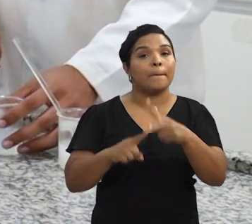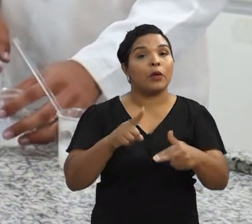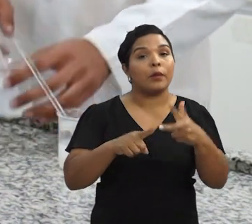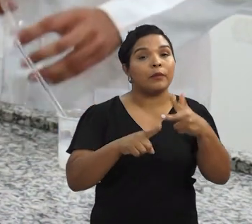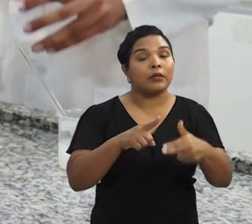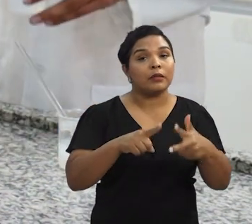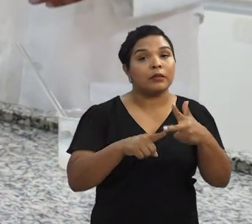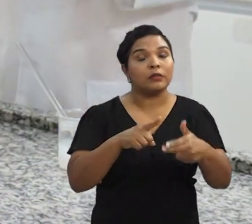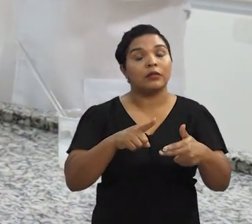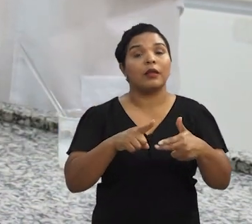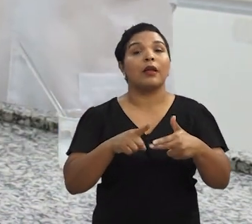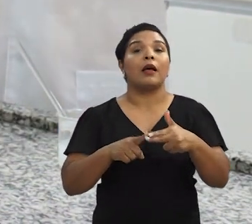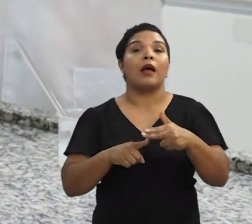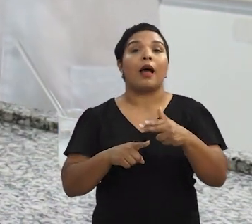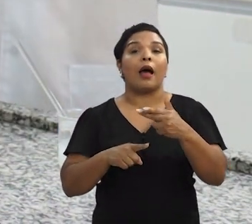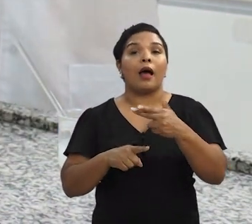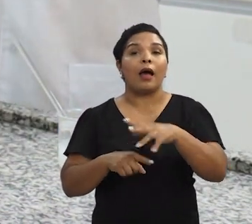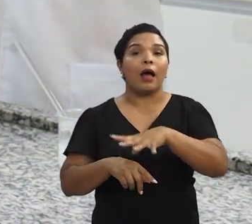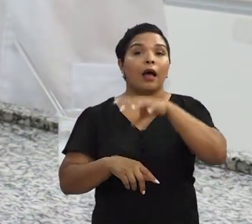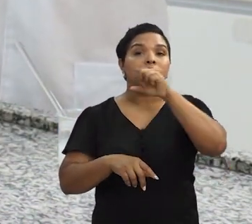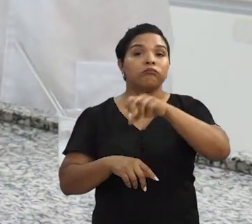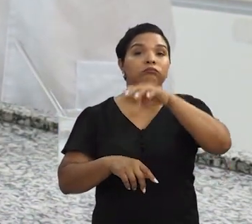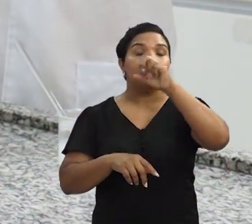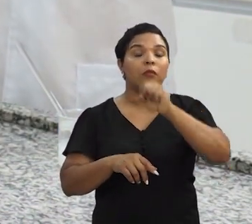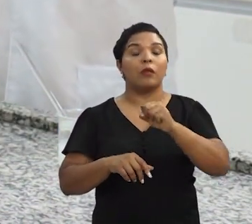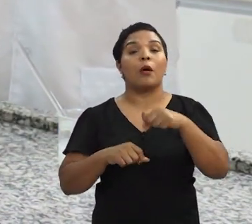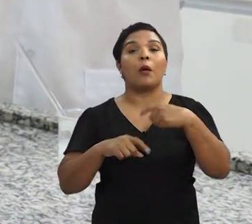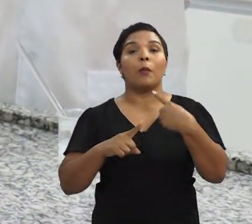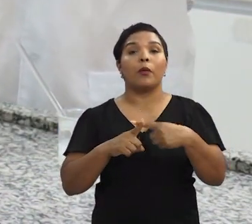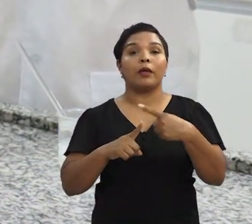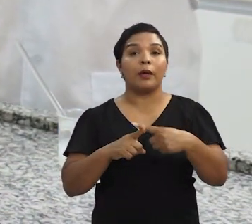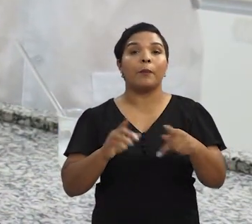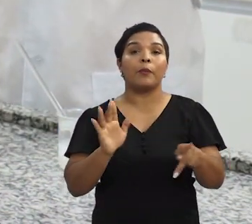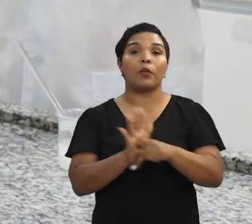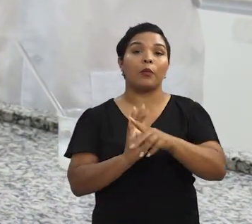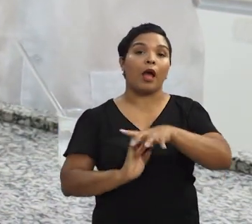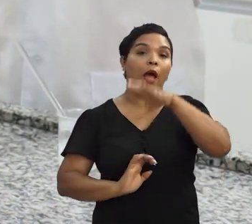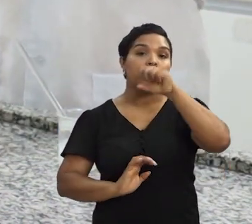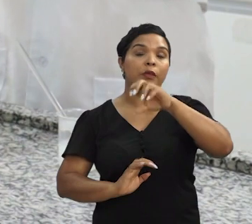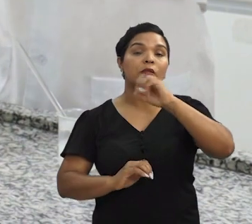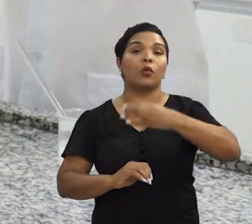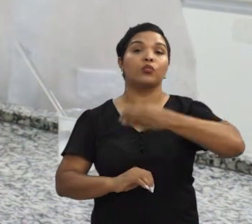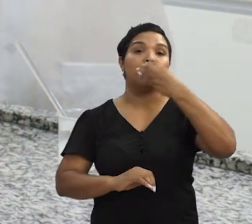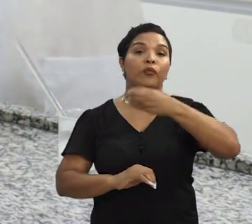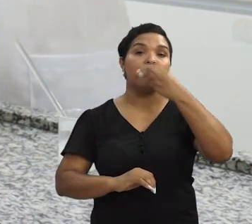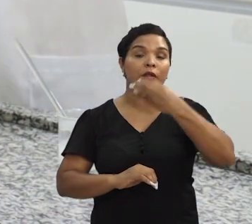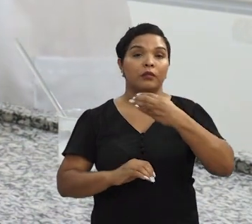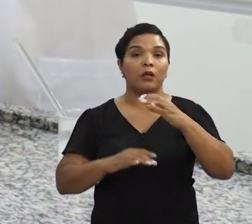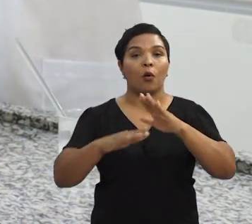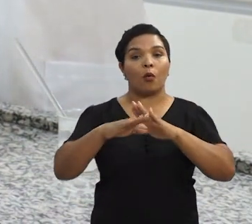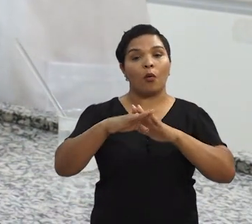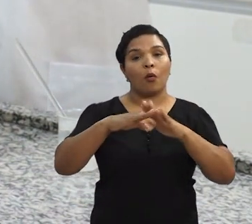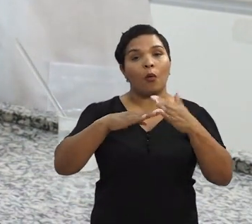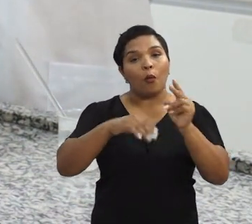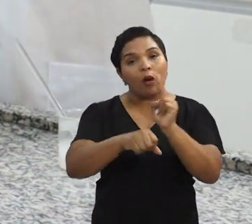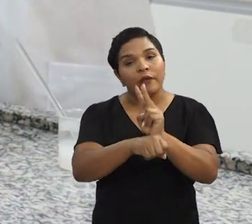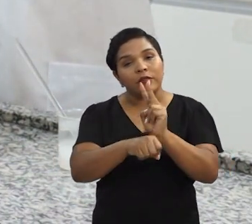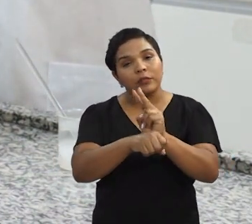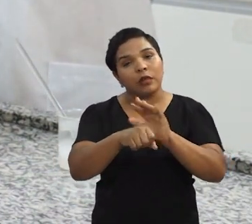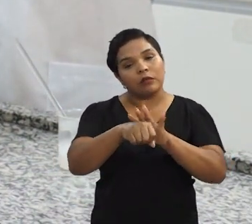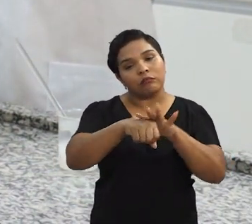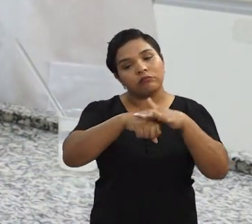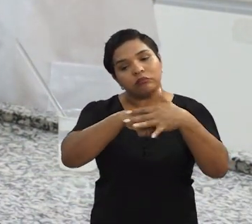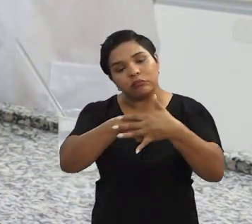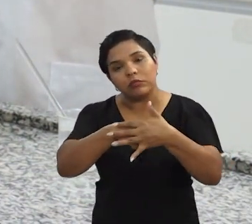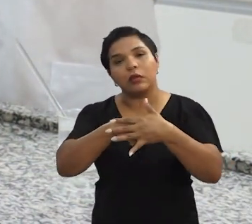respiração, né? Porque o processo de maturação, ele vem através da respiração do fruto. Então, o revestimento impede que essa